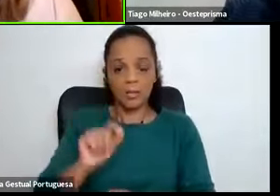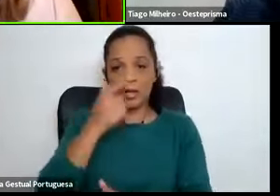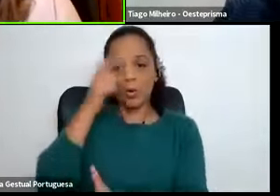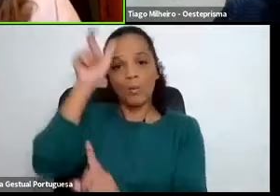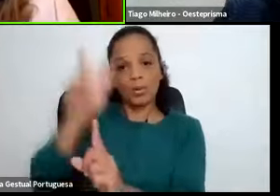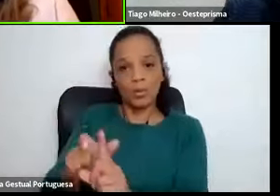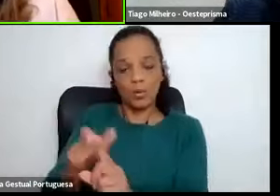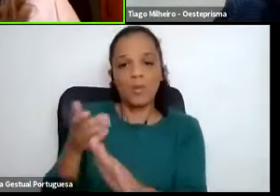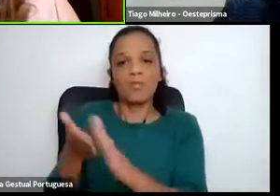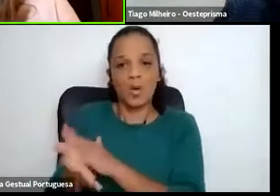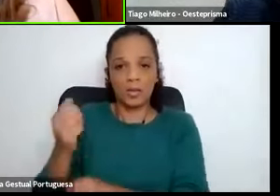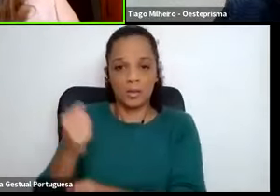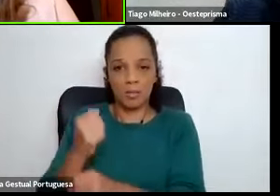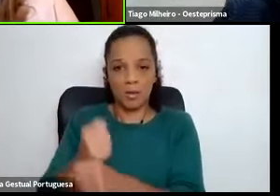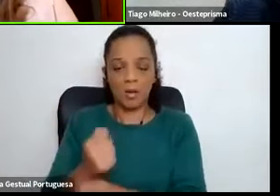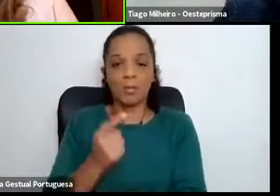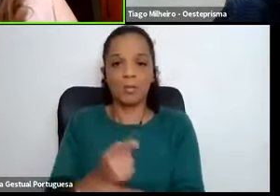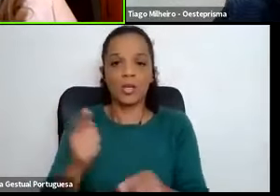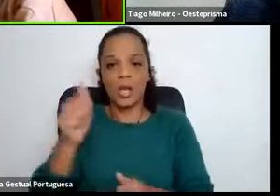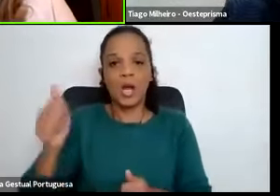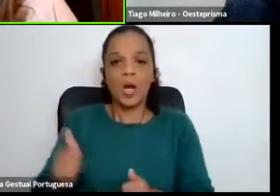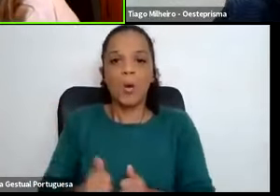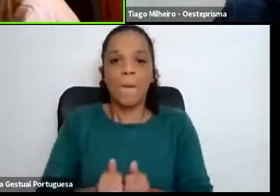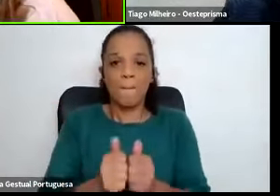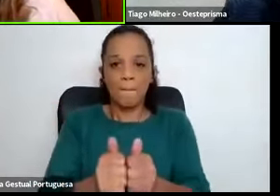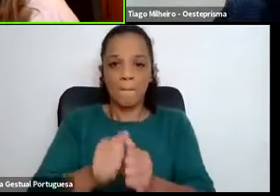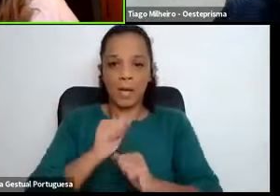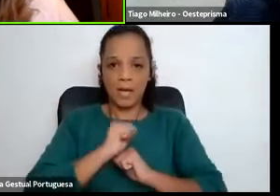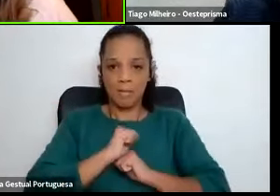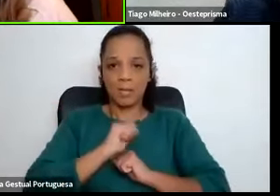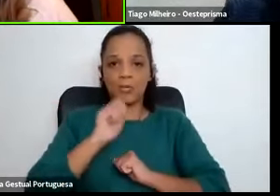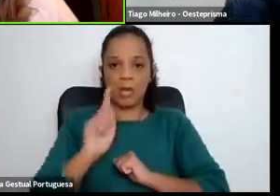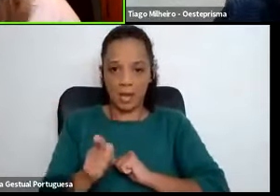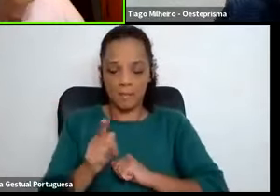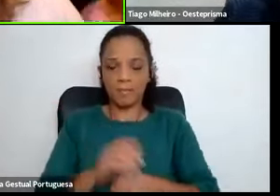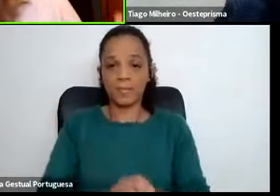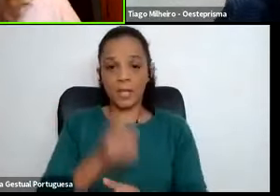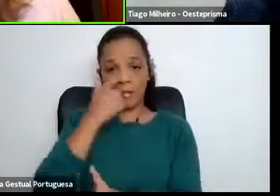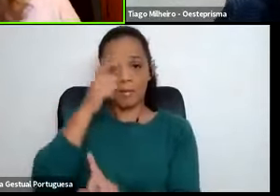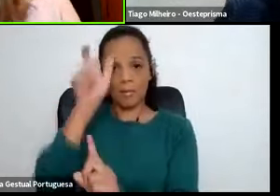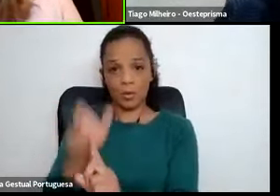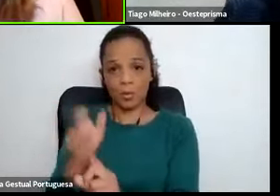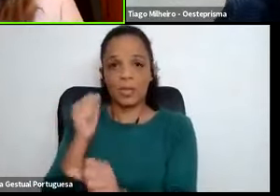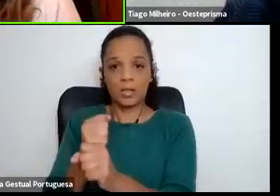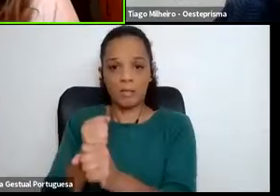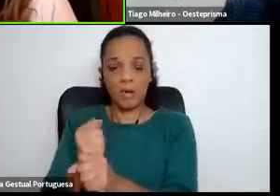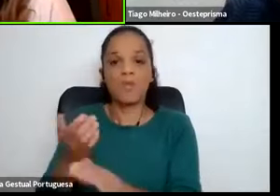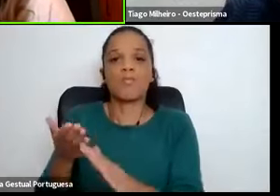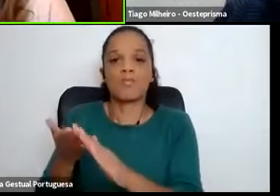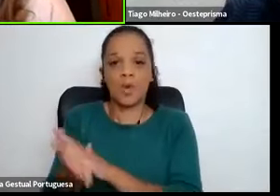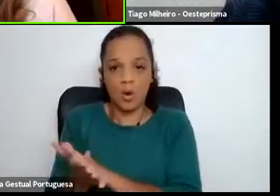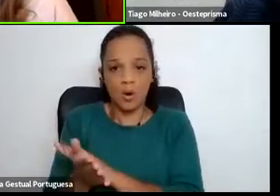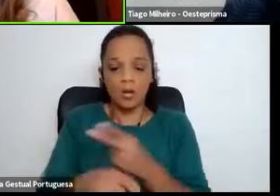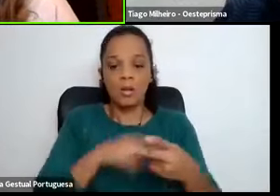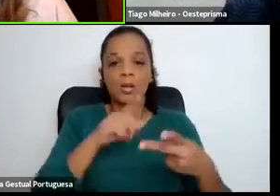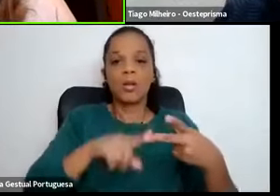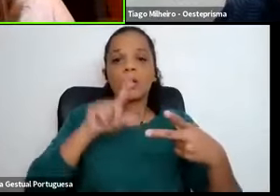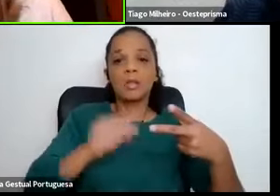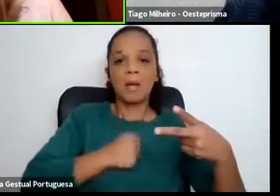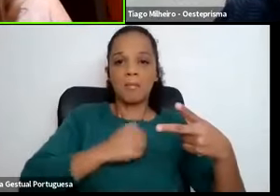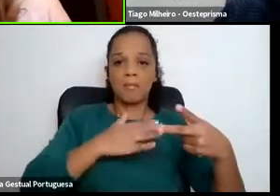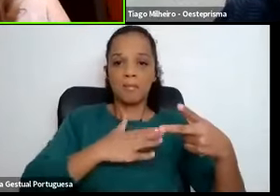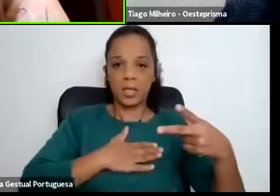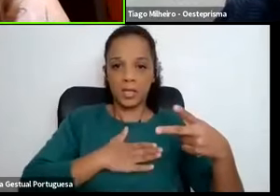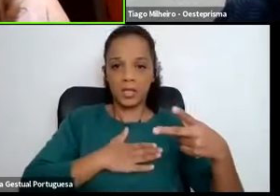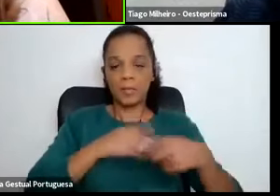o nosso acompanhamento vai para a pessoa integrada, não é? E vai para a empresa, para